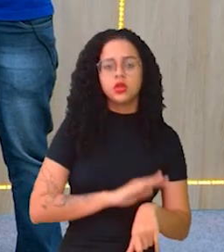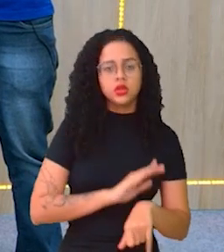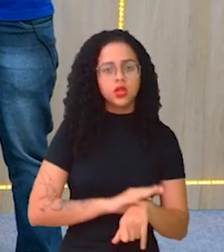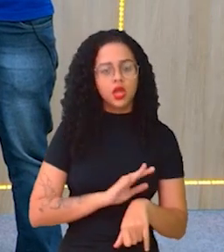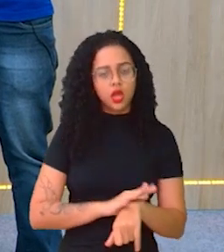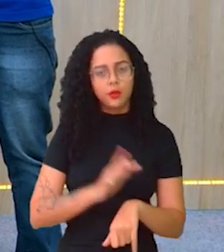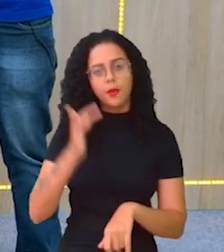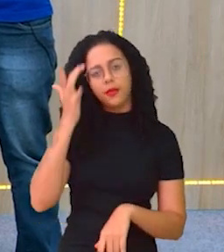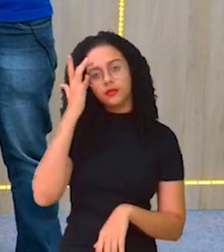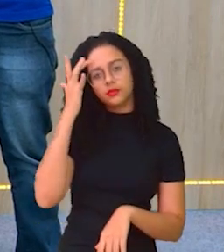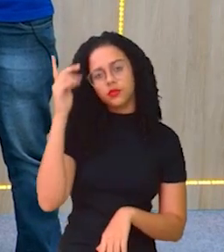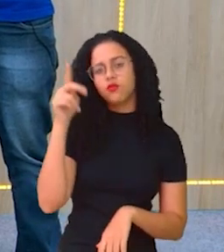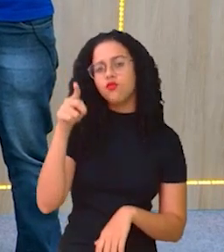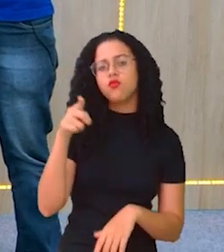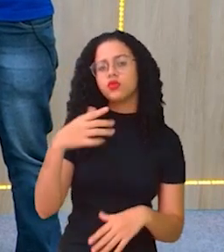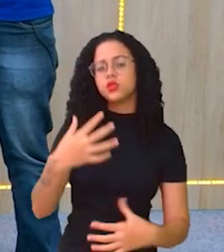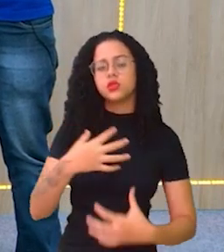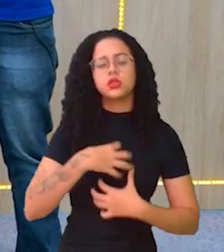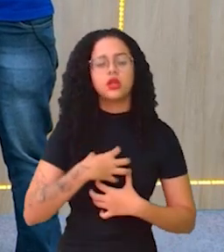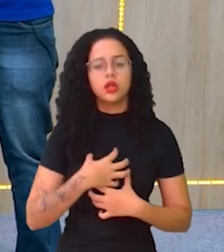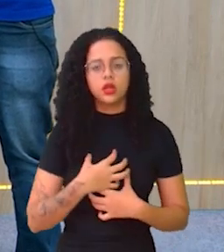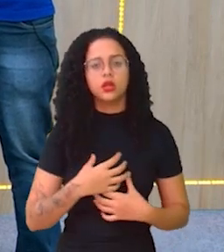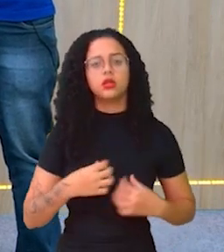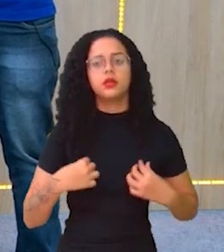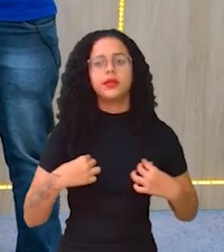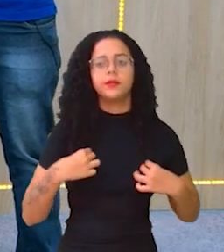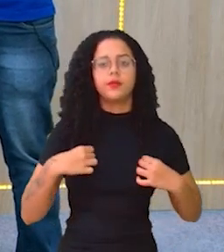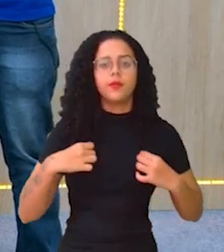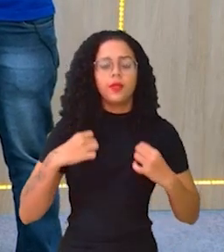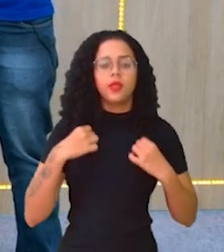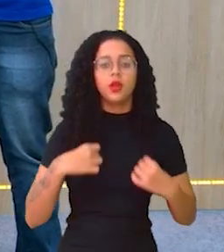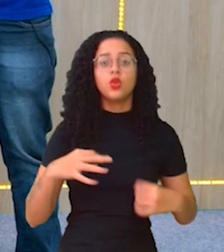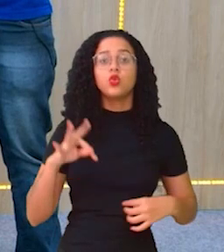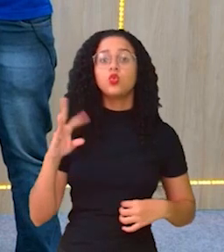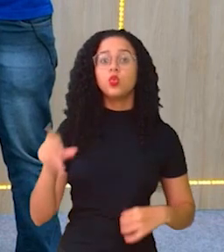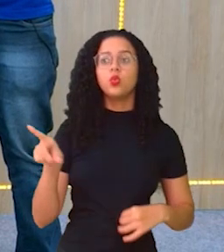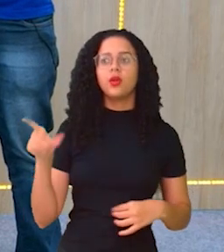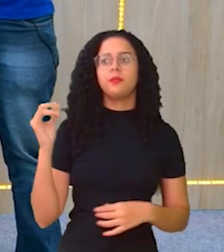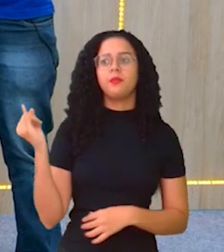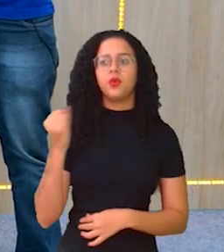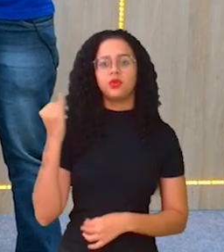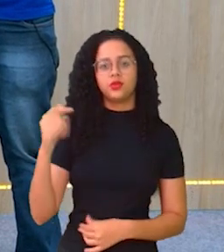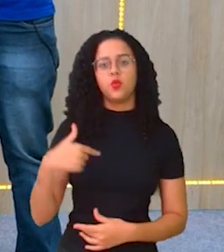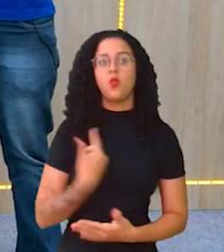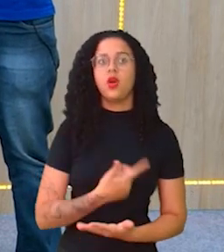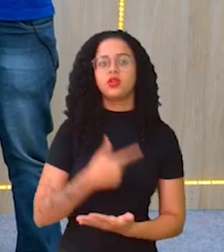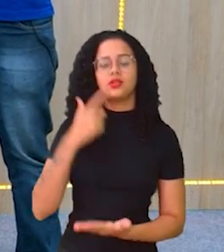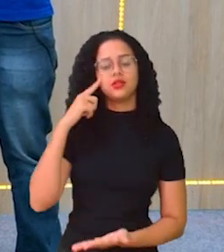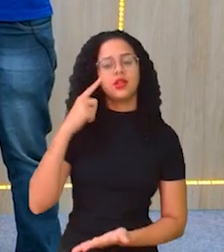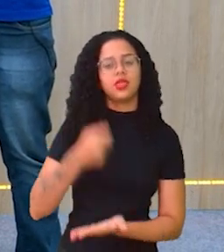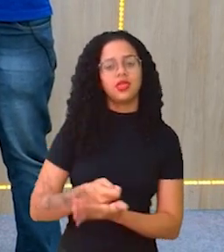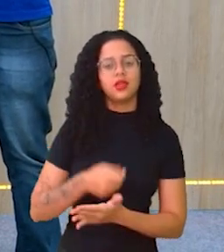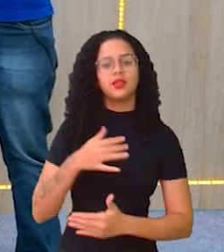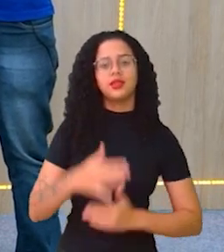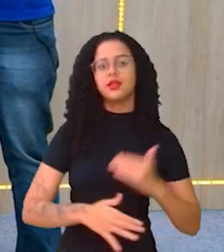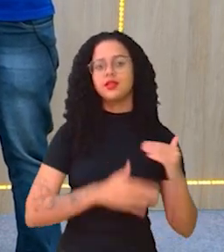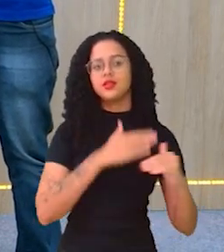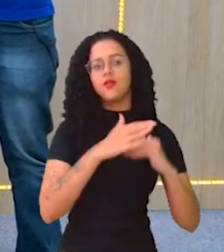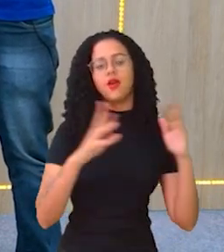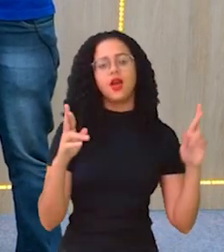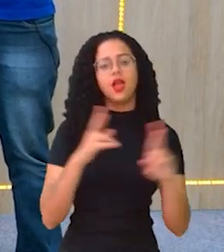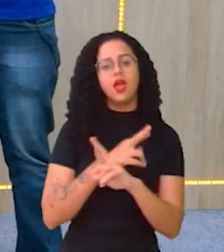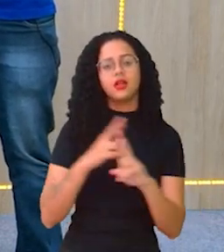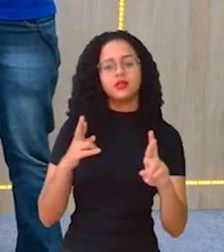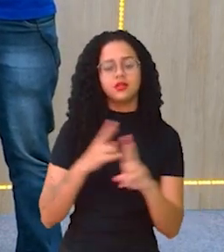maturação do que você sente, então tudo isso é importante quando a gente decide desenvolver uma